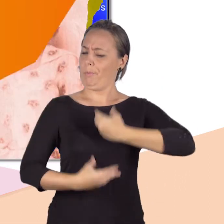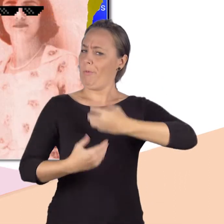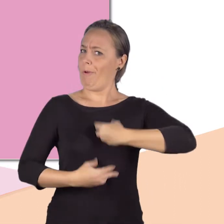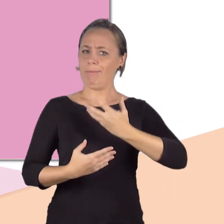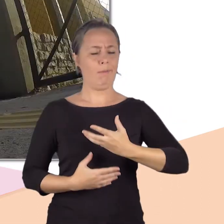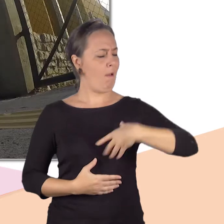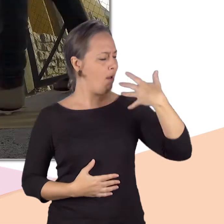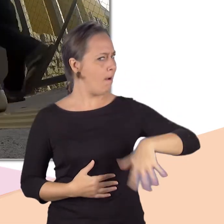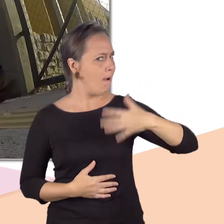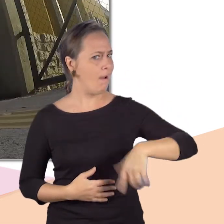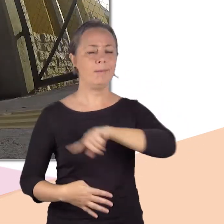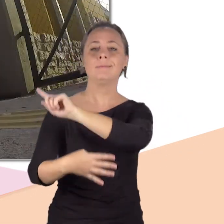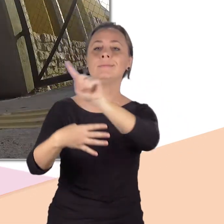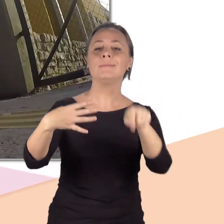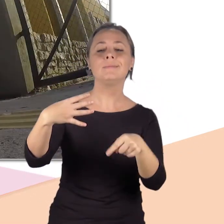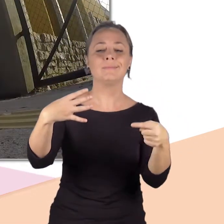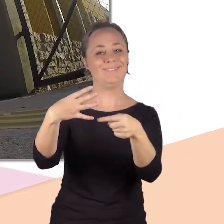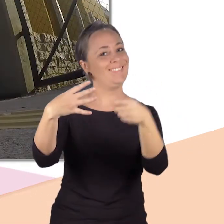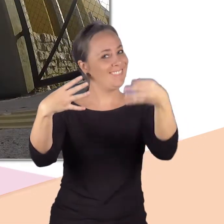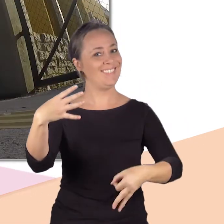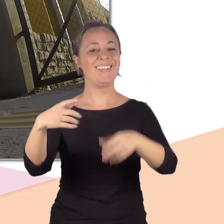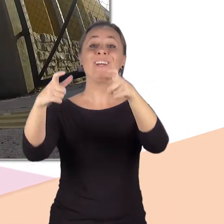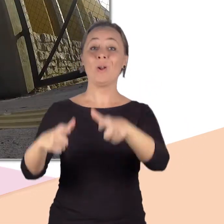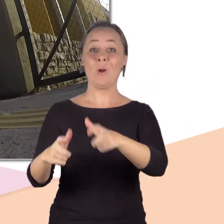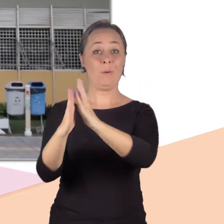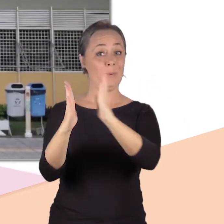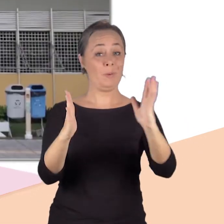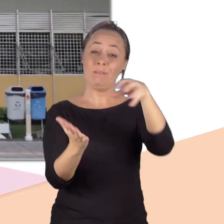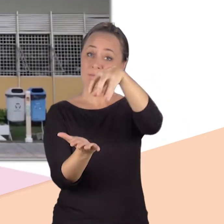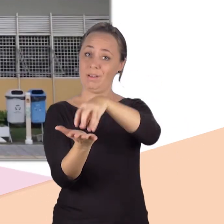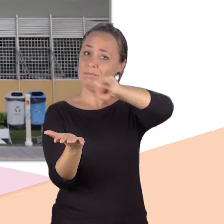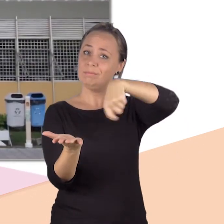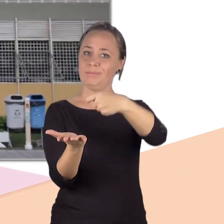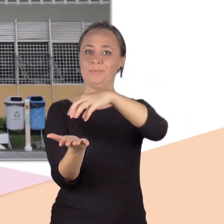arretada. Se você respondeu, Biblioteca Central Zilamamede acertou!